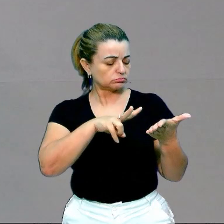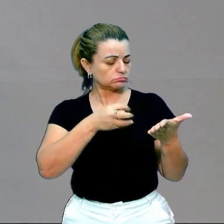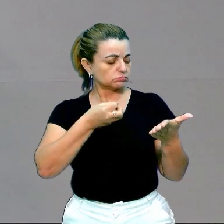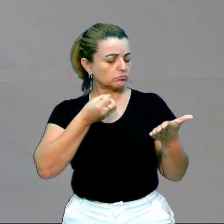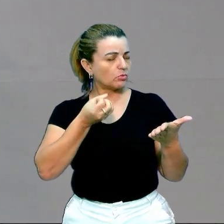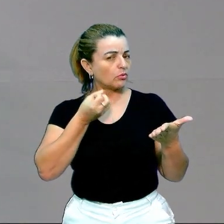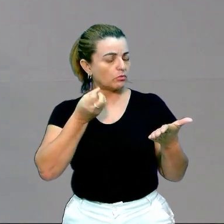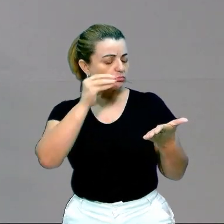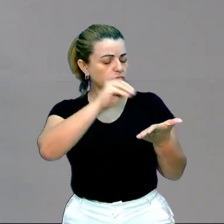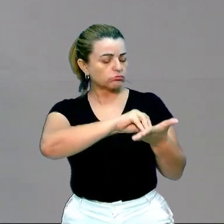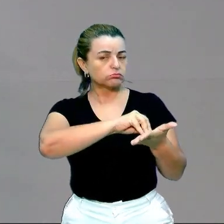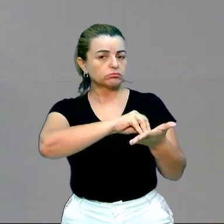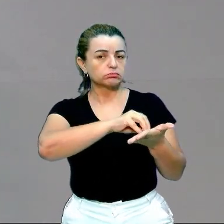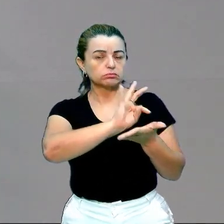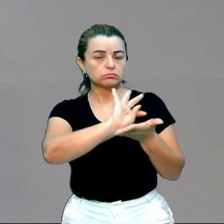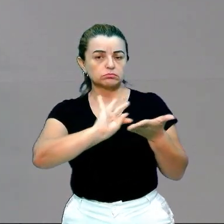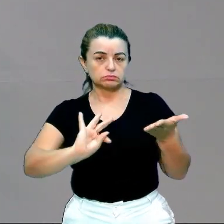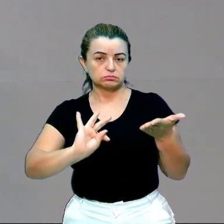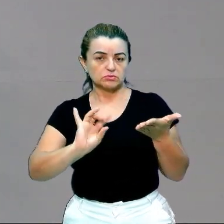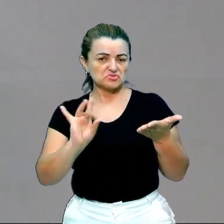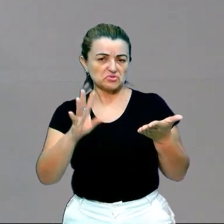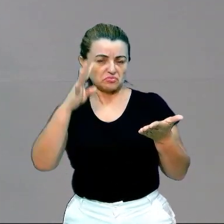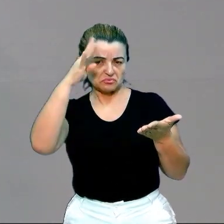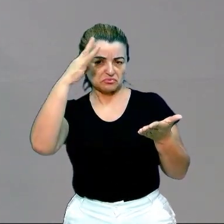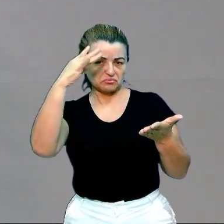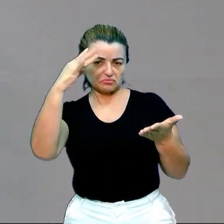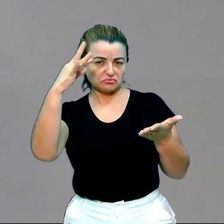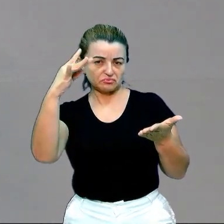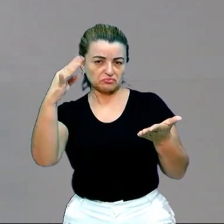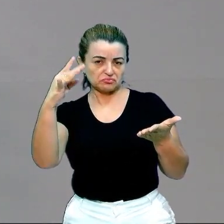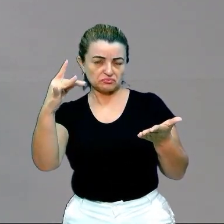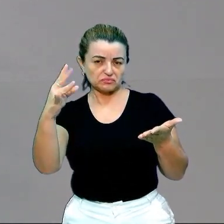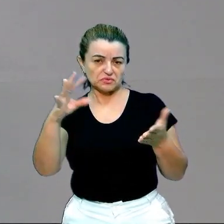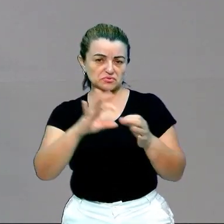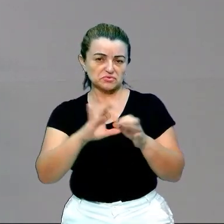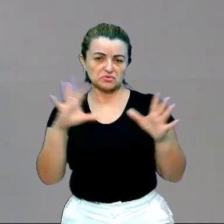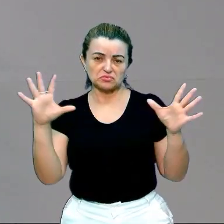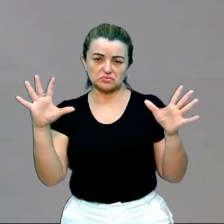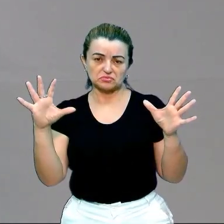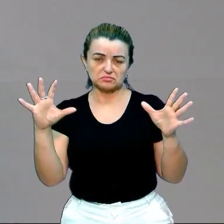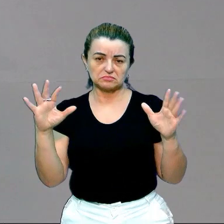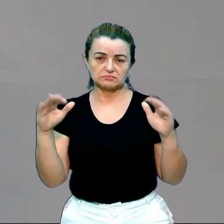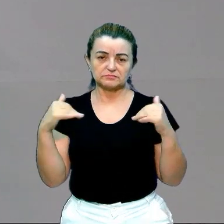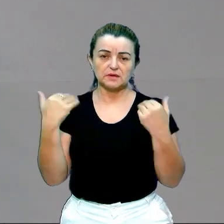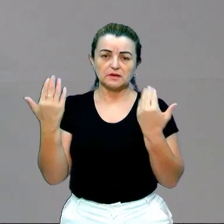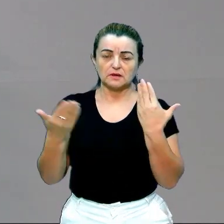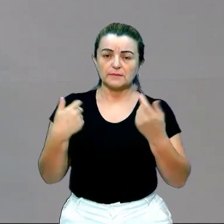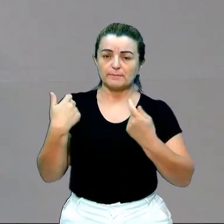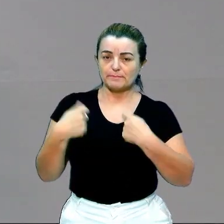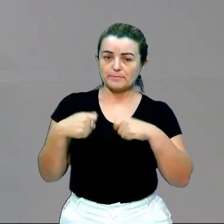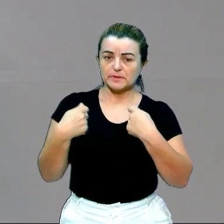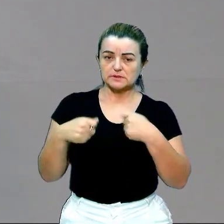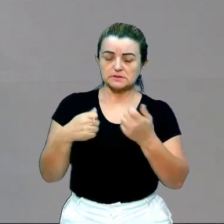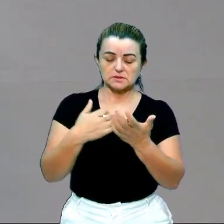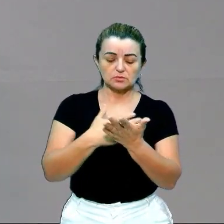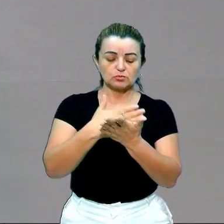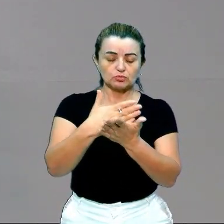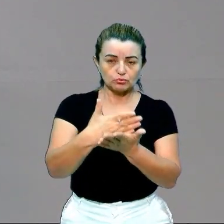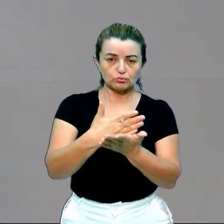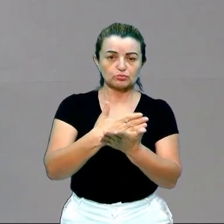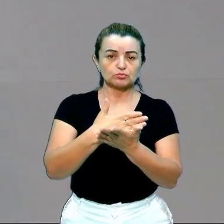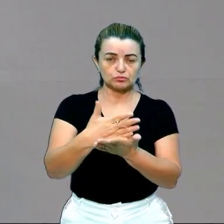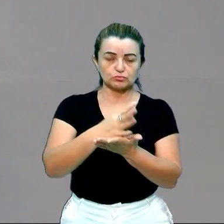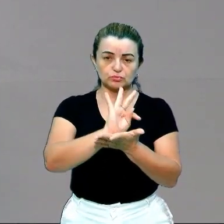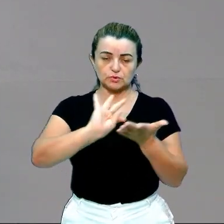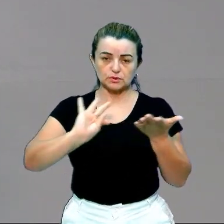dentro do texto. Porque, assim, só a teoria, ela talvez fique um pouco distante da prática. Por que eu trago bastante introdução, bastantes